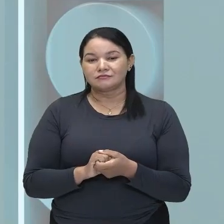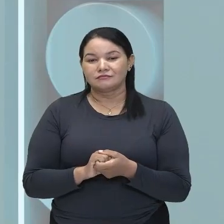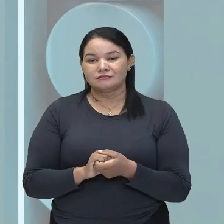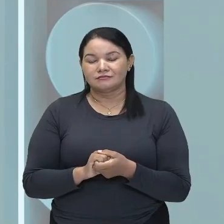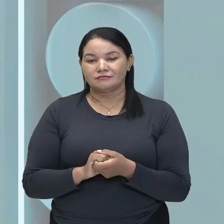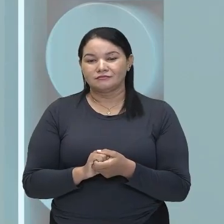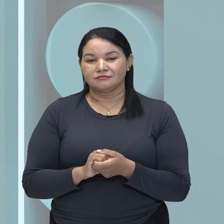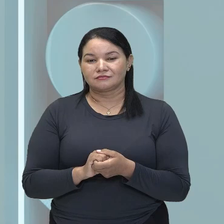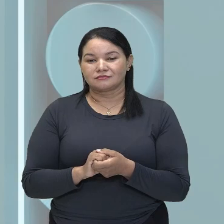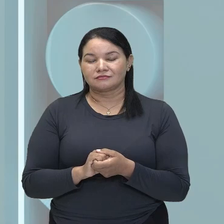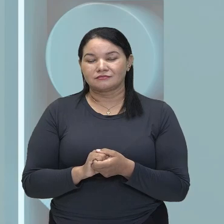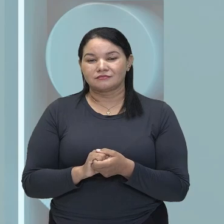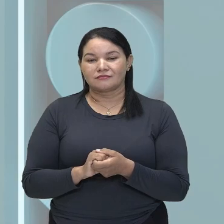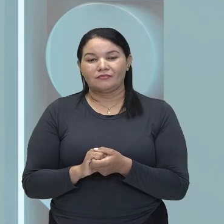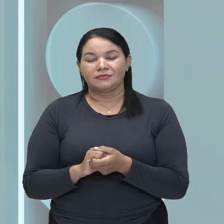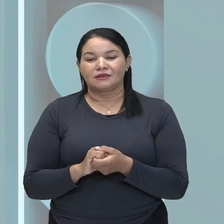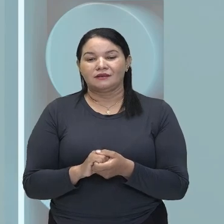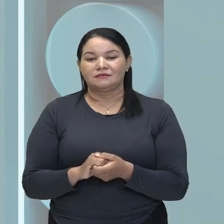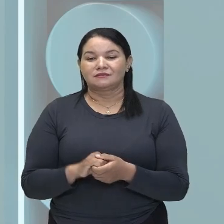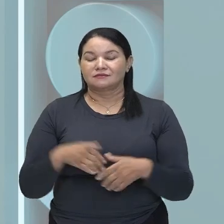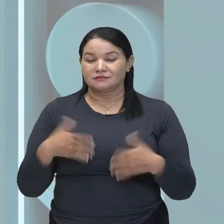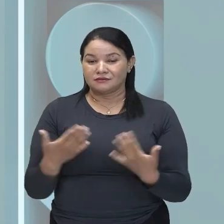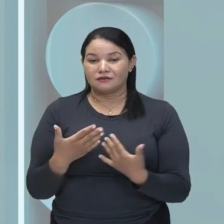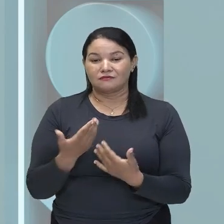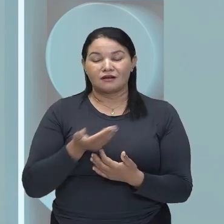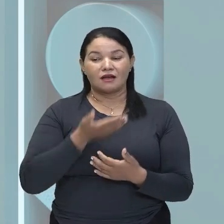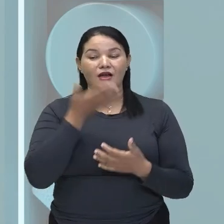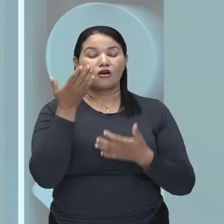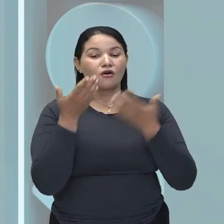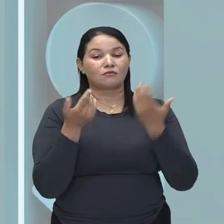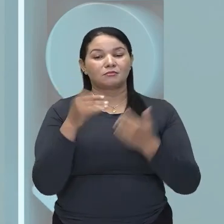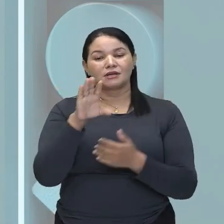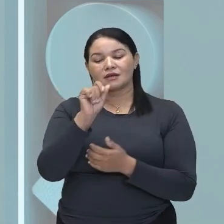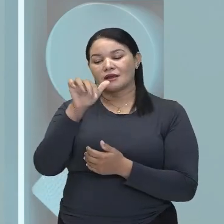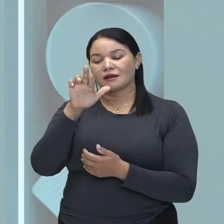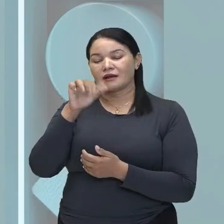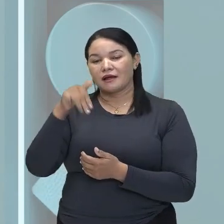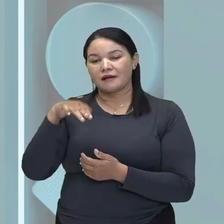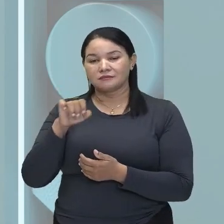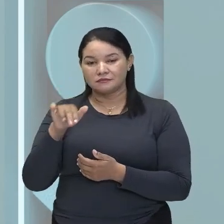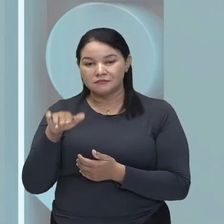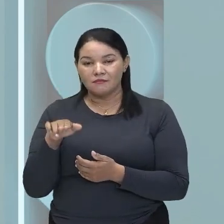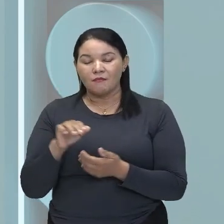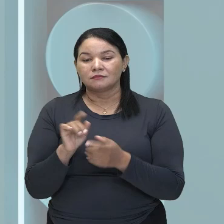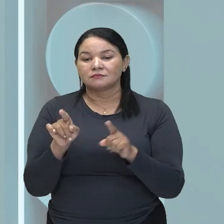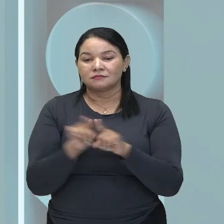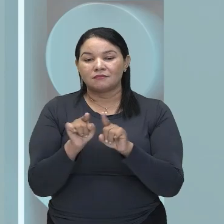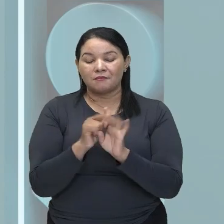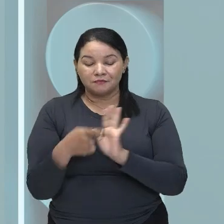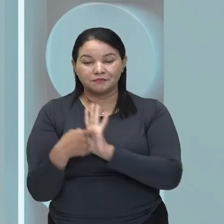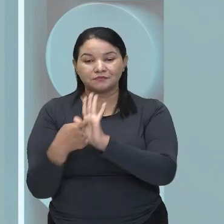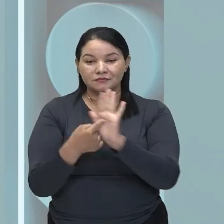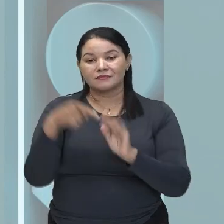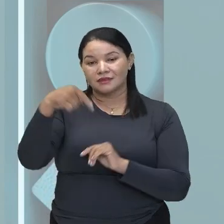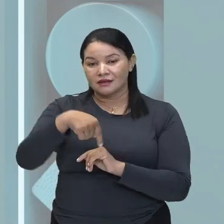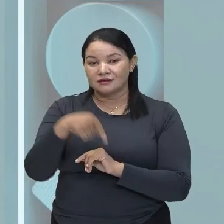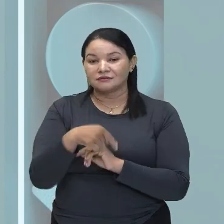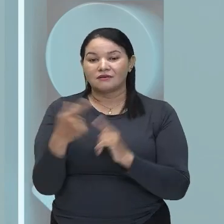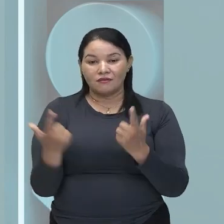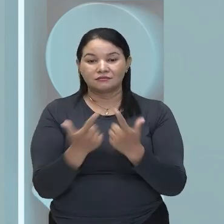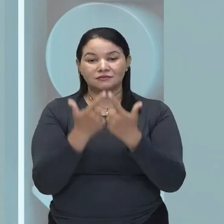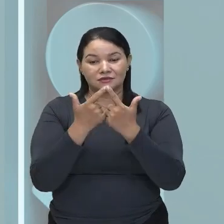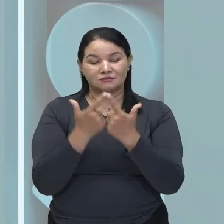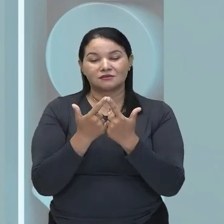Então, A ópera Carmen, Ela também foi apresentada, Aqui no nosso Teatro